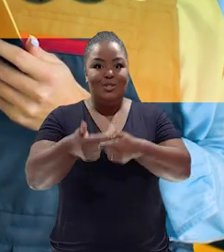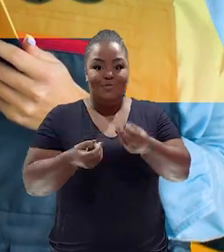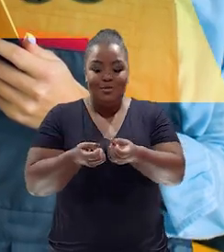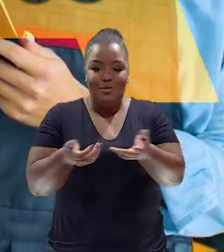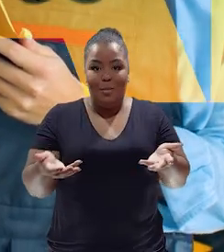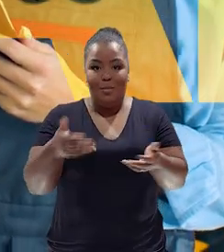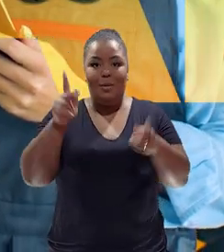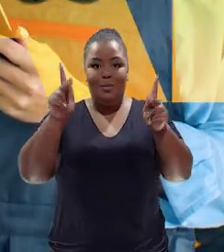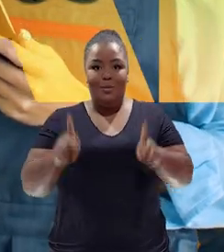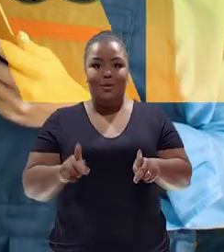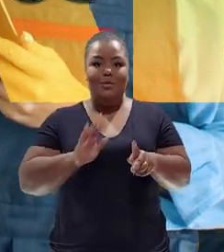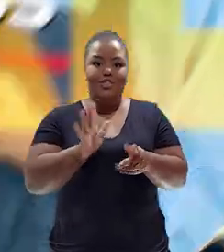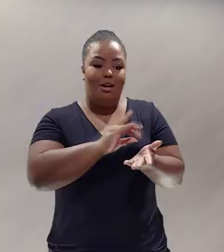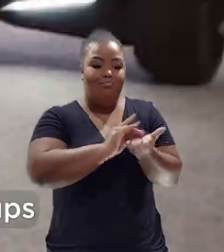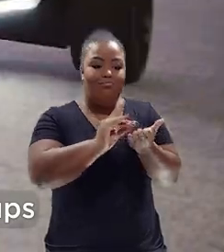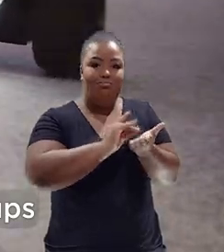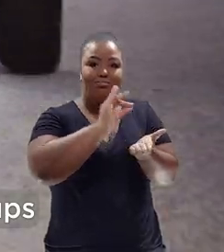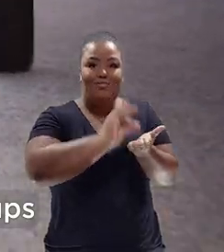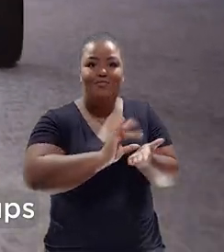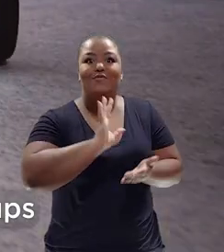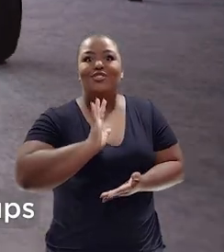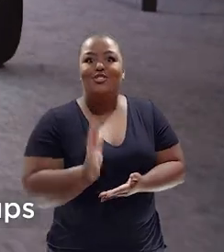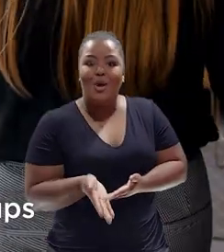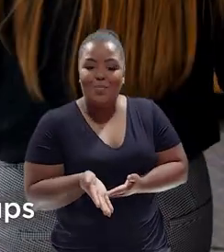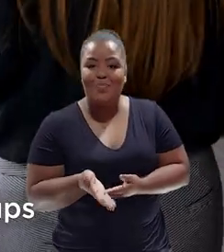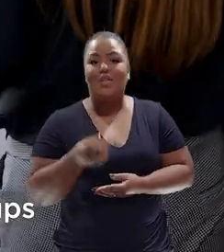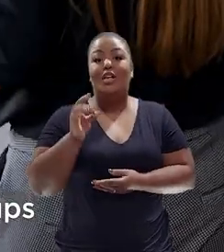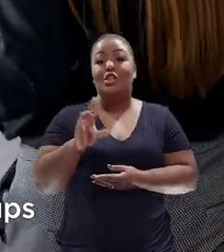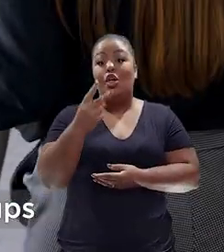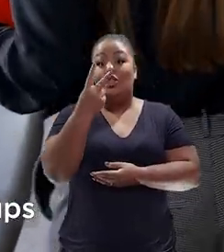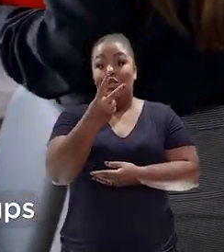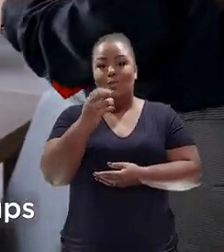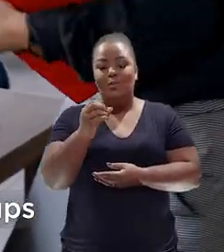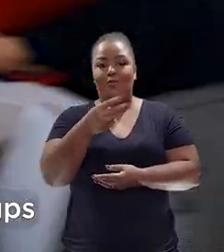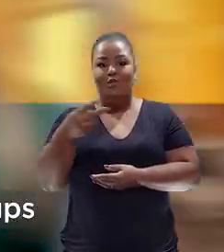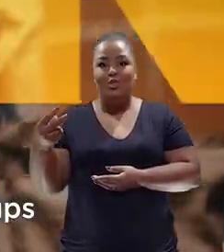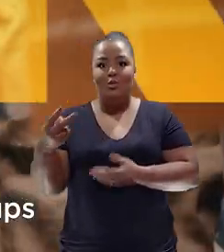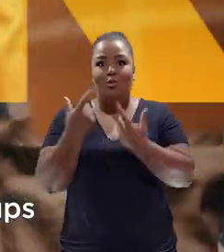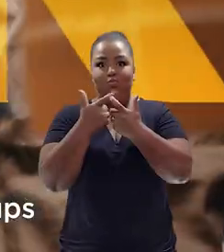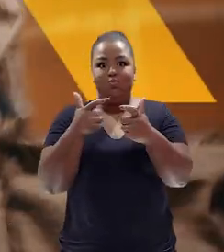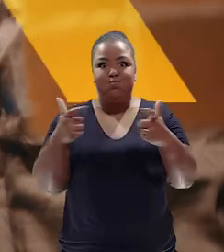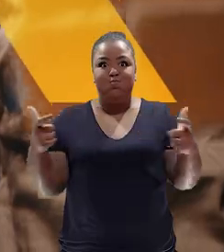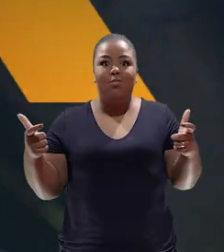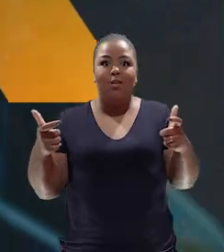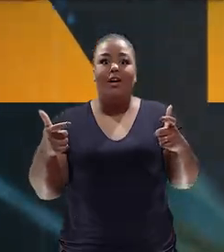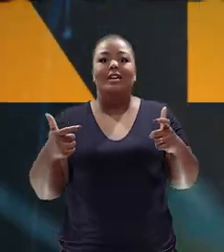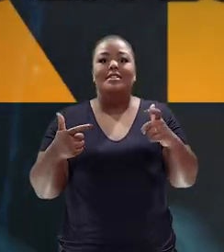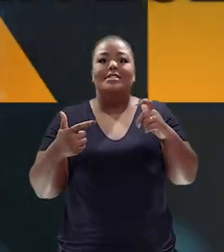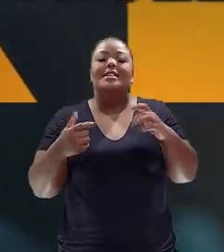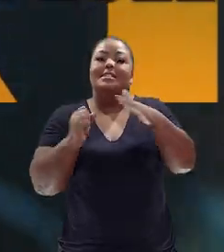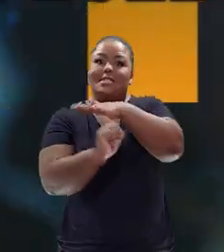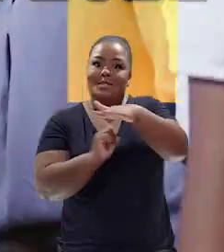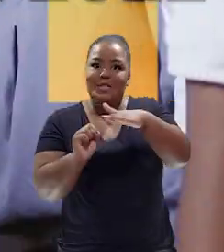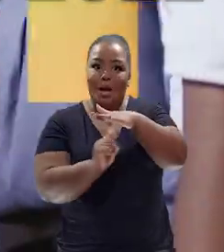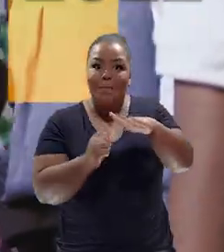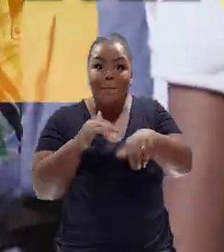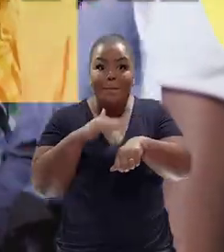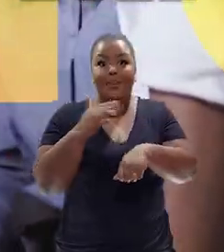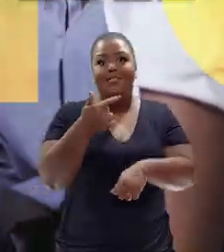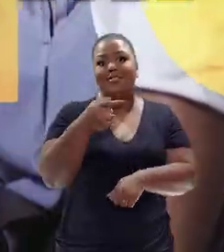já digitalizados. Só em 2022, o crescimento do número de startups gaúchas foi de mais de